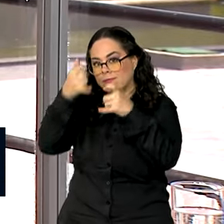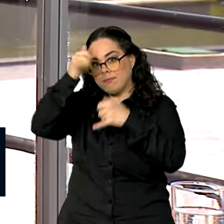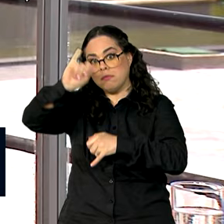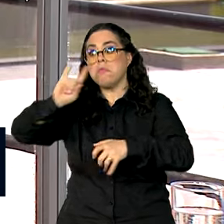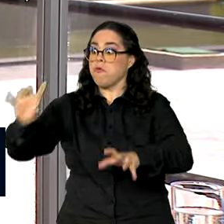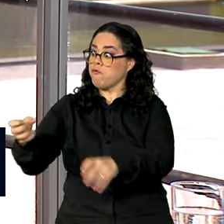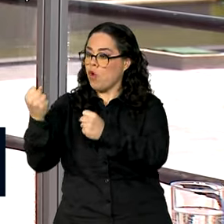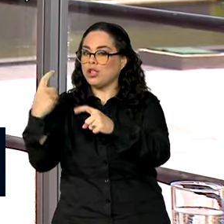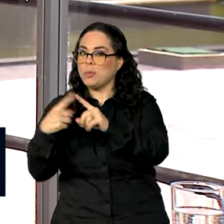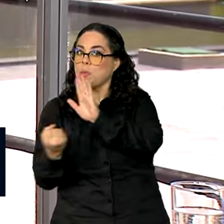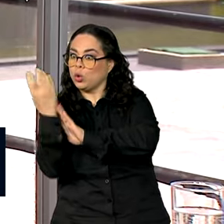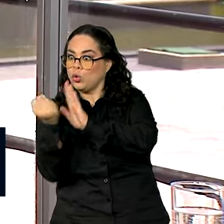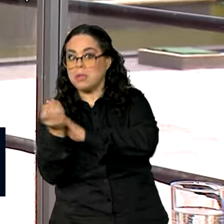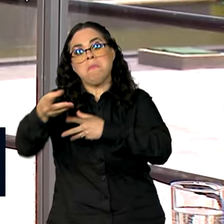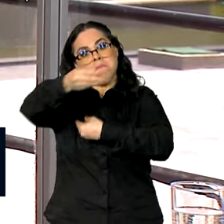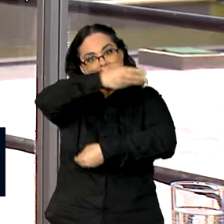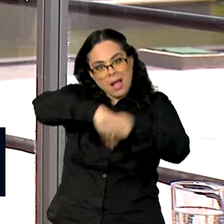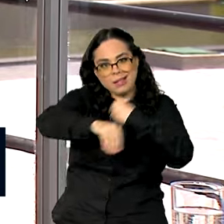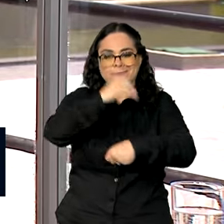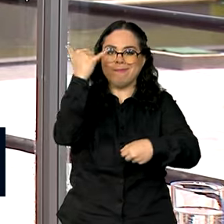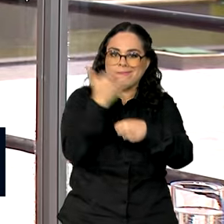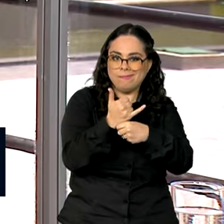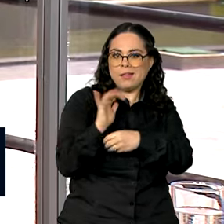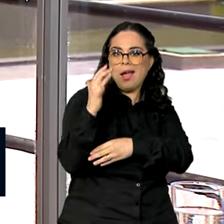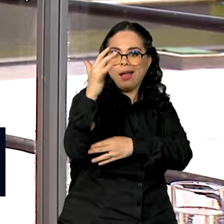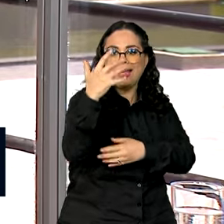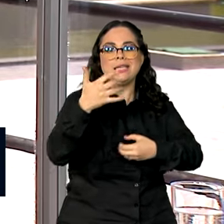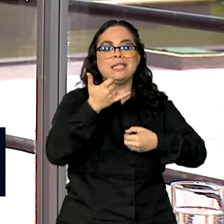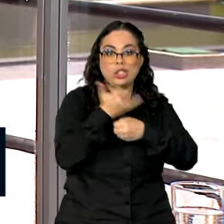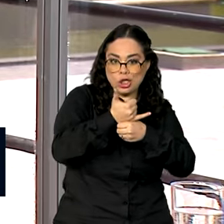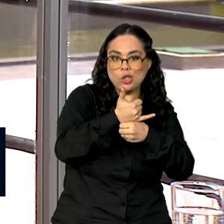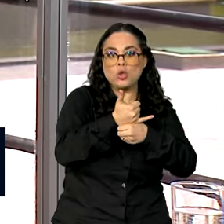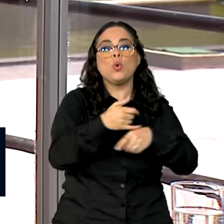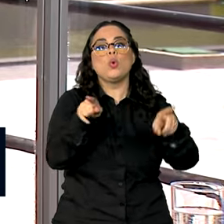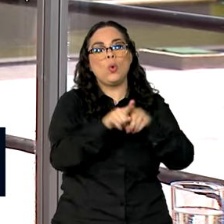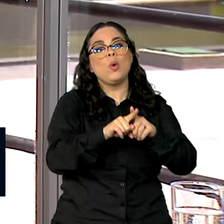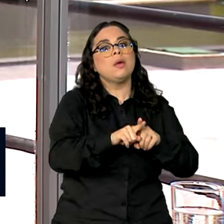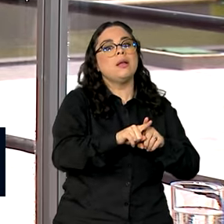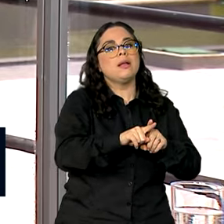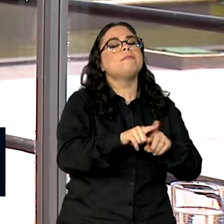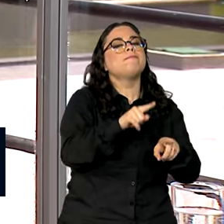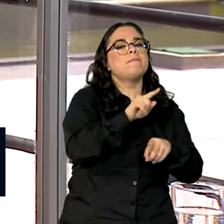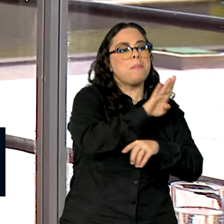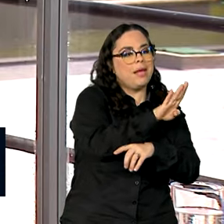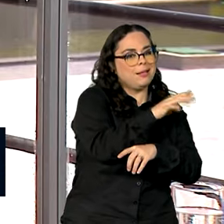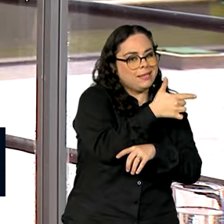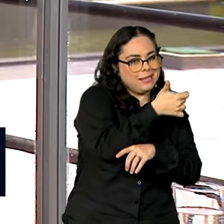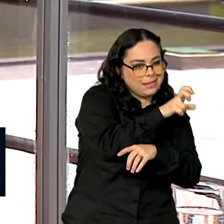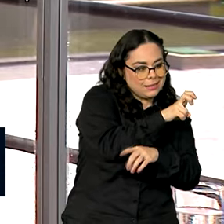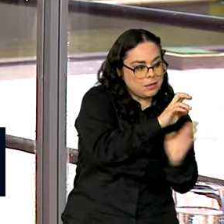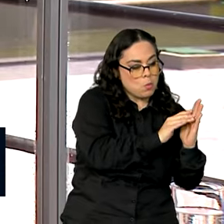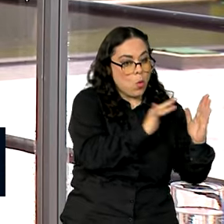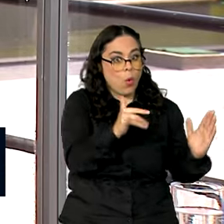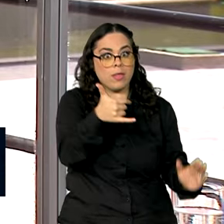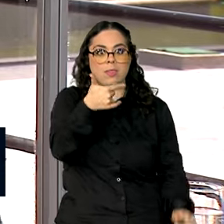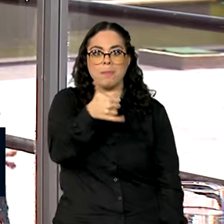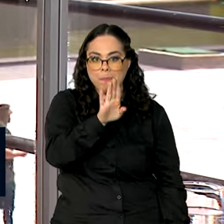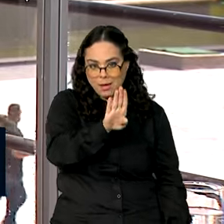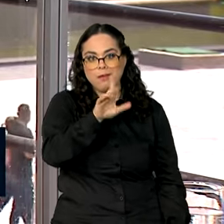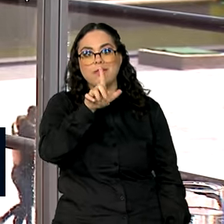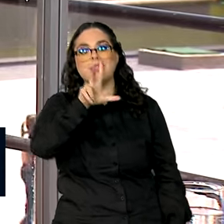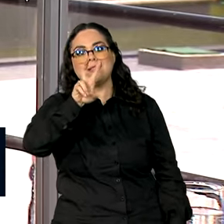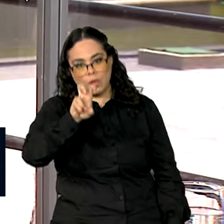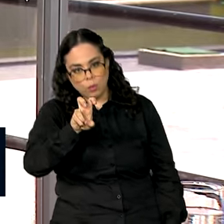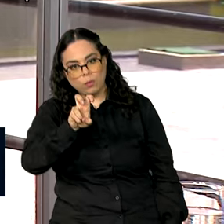Prevê a mistura do biodiesel, que hoje se limita na lei em B15 para B25. O etanol hoje está